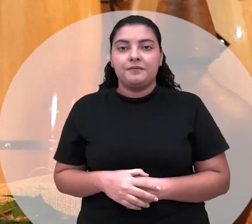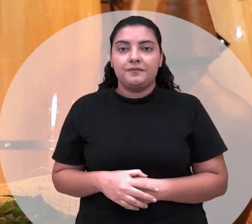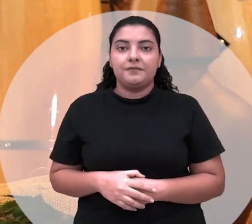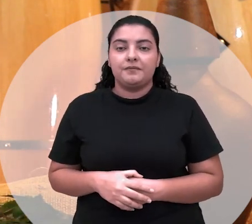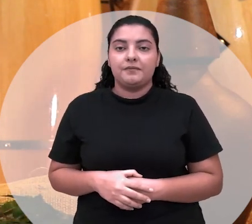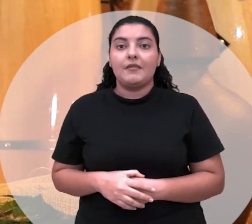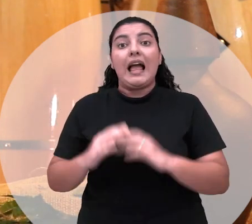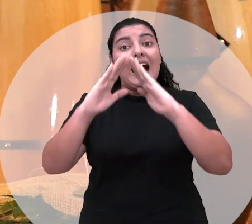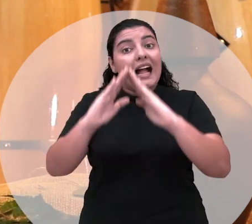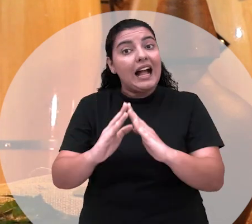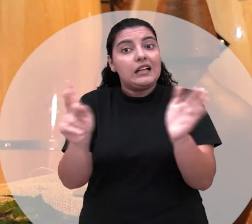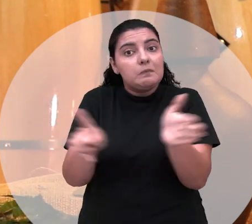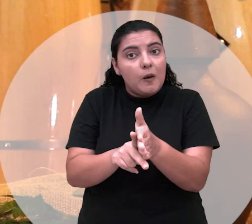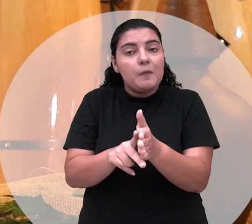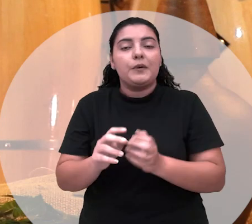que é casa.